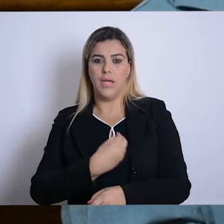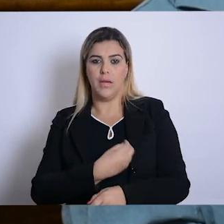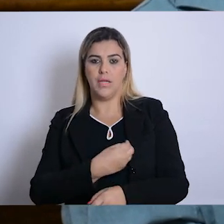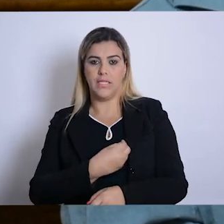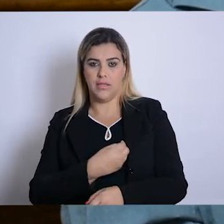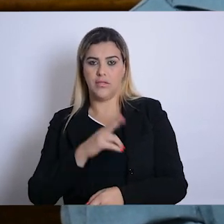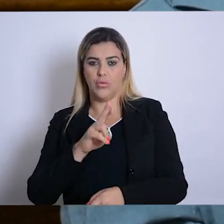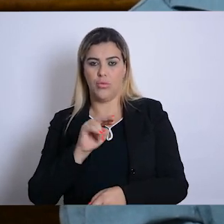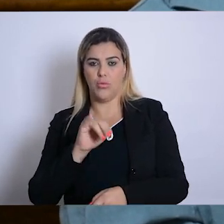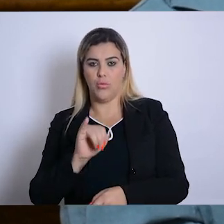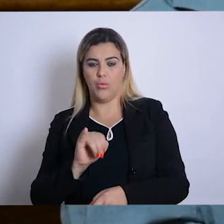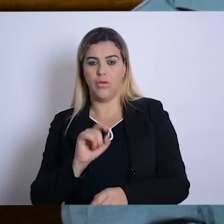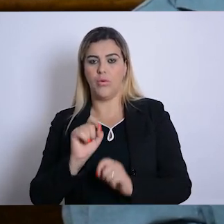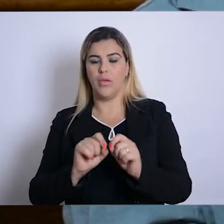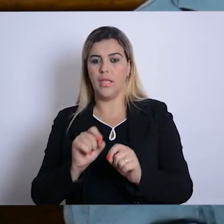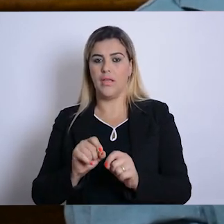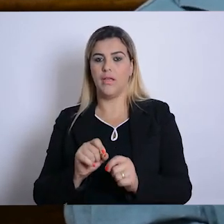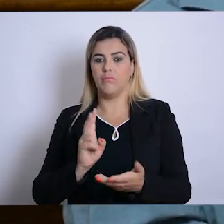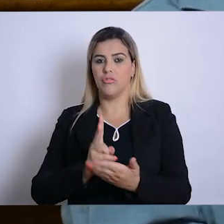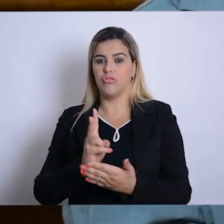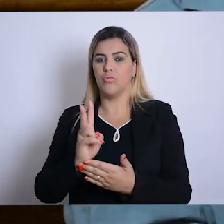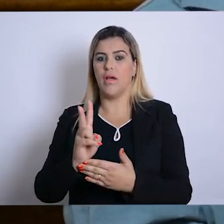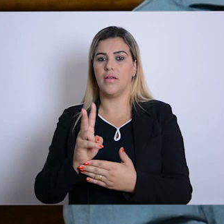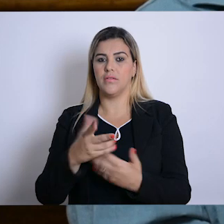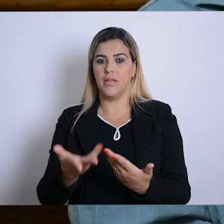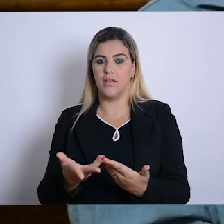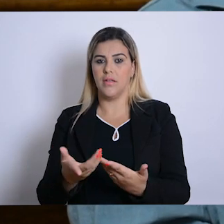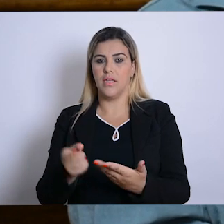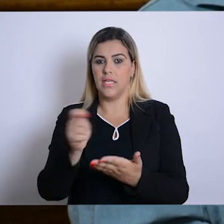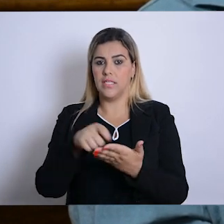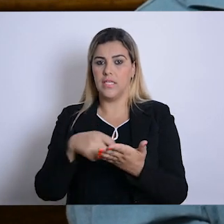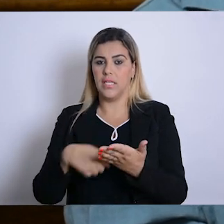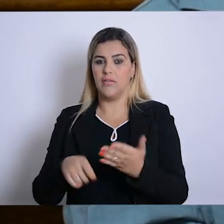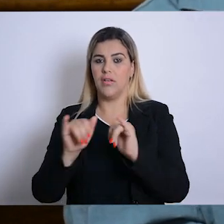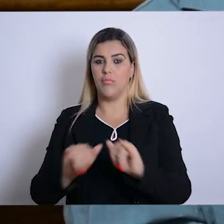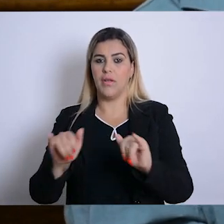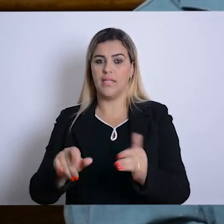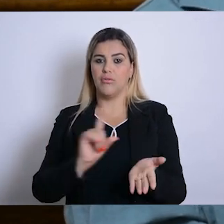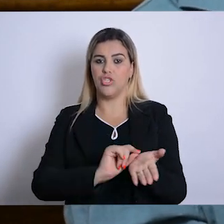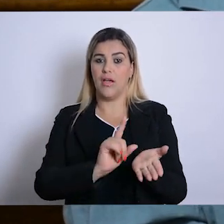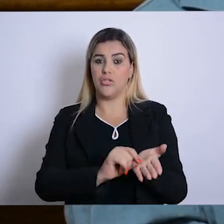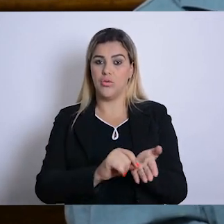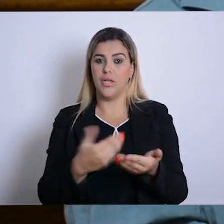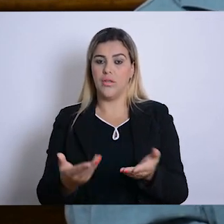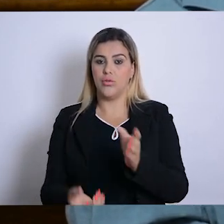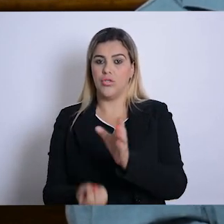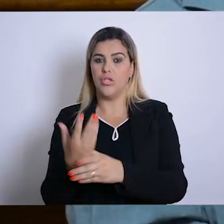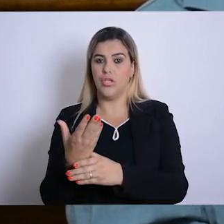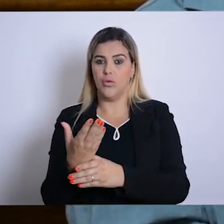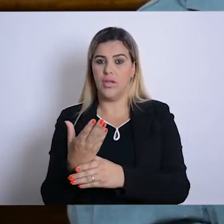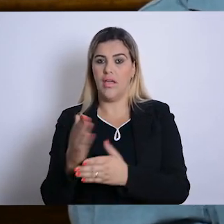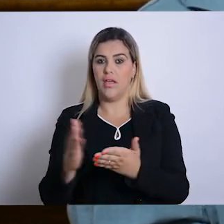provocação para que houvessem produções, escritas e publicações. Tanto que nós criamos o Cadernos de